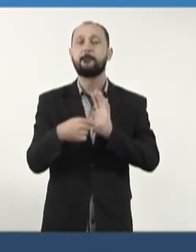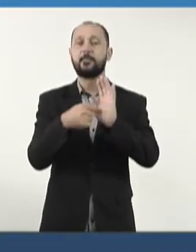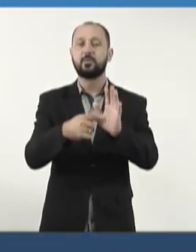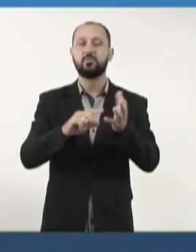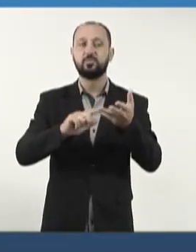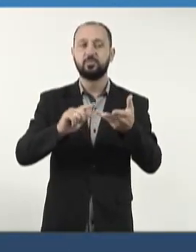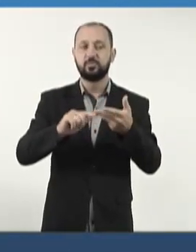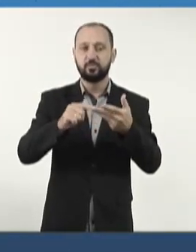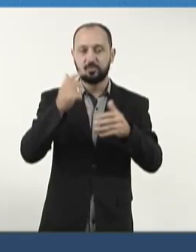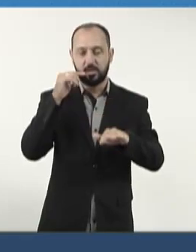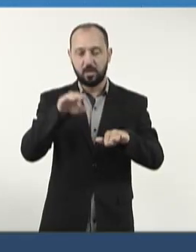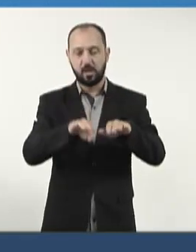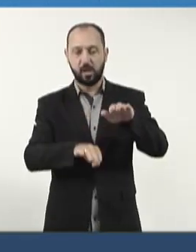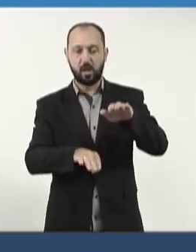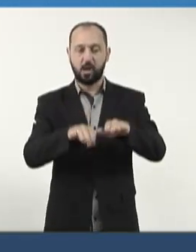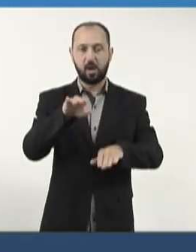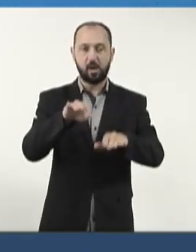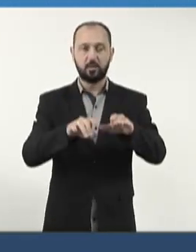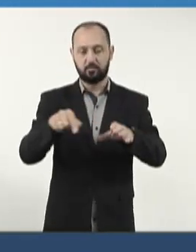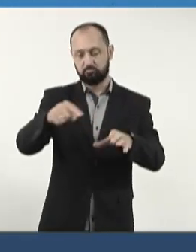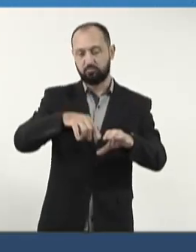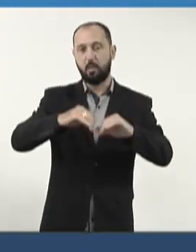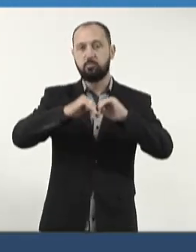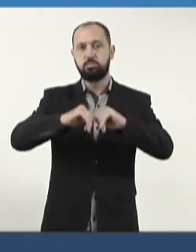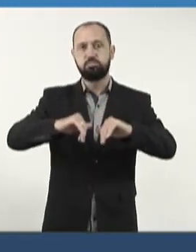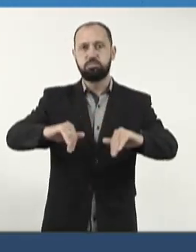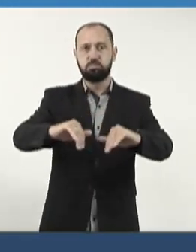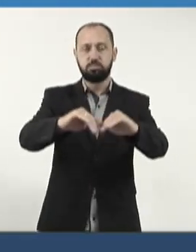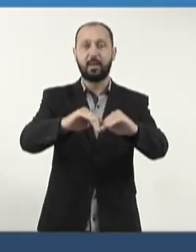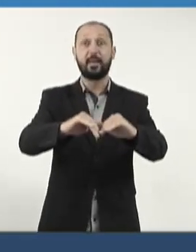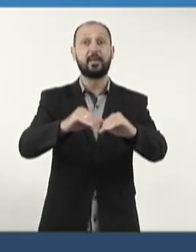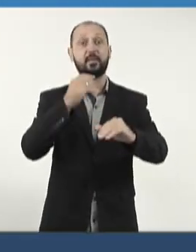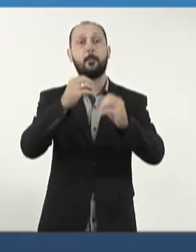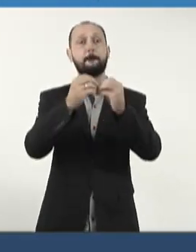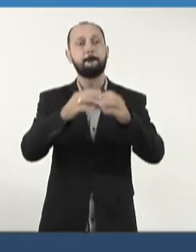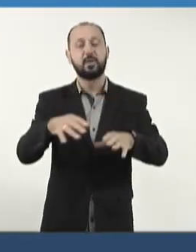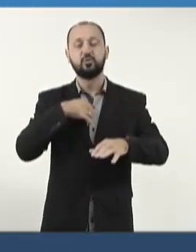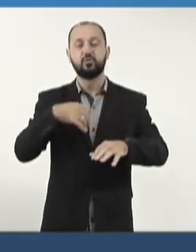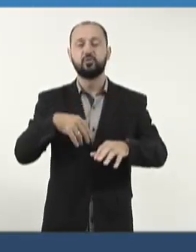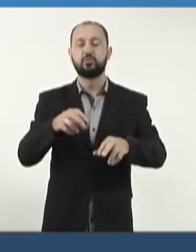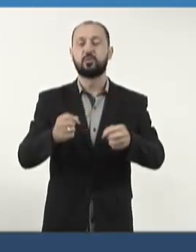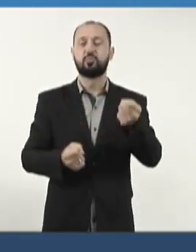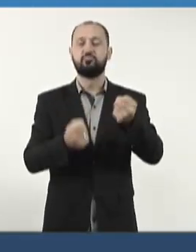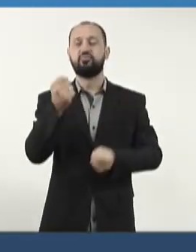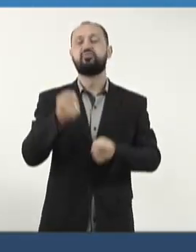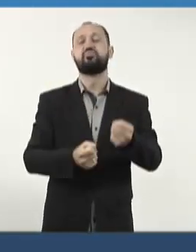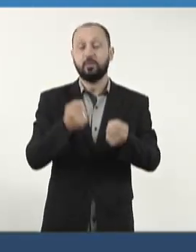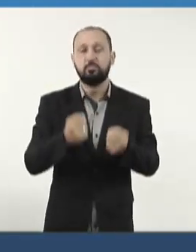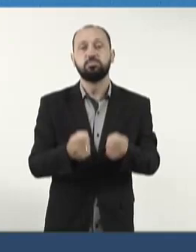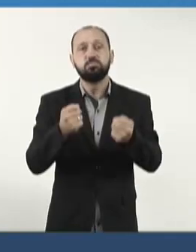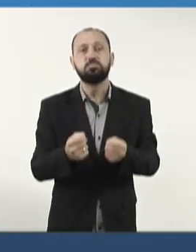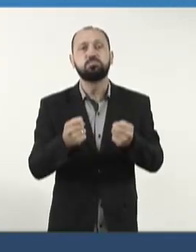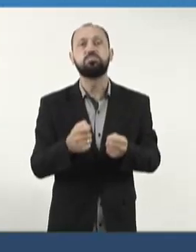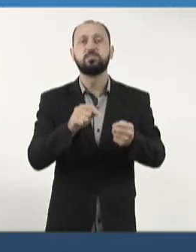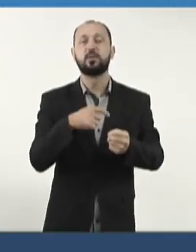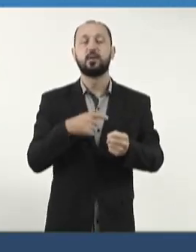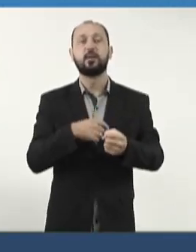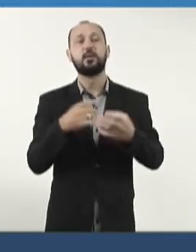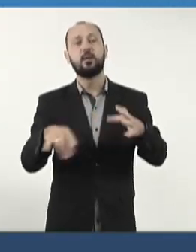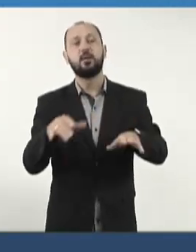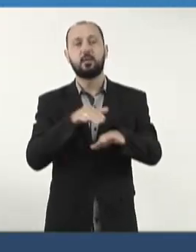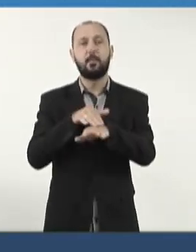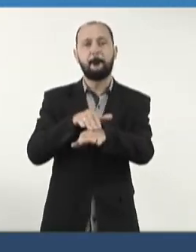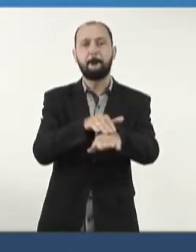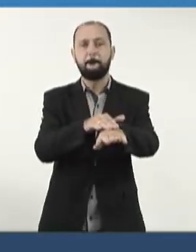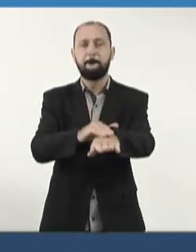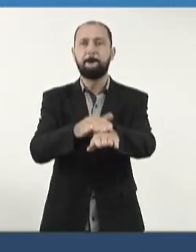diversos desnivelamentos e buracos na pista, que vem dificultando o tráfego naquela região e prejudica também o escoamento da nossa